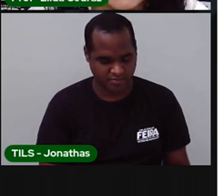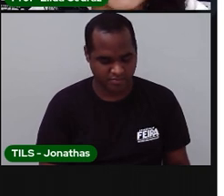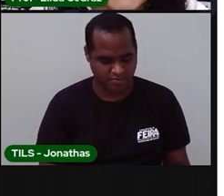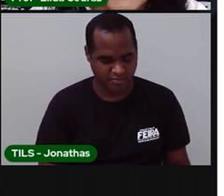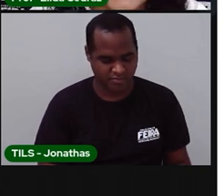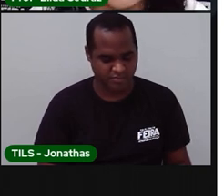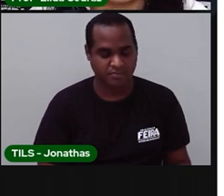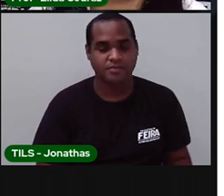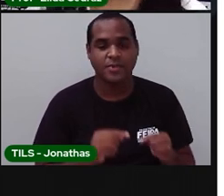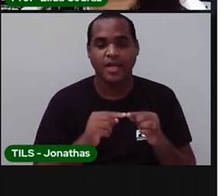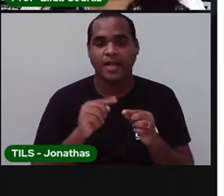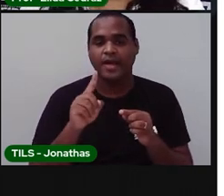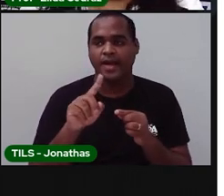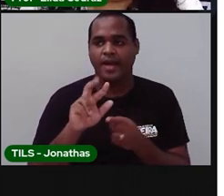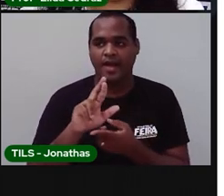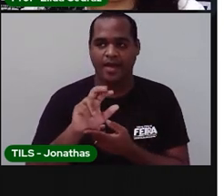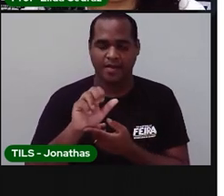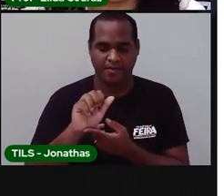Rabanada.